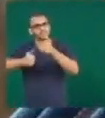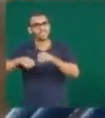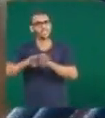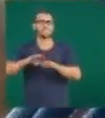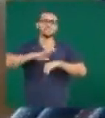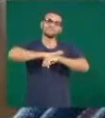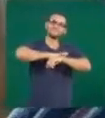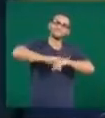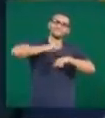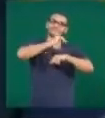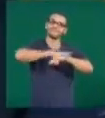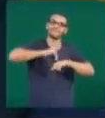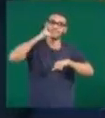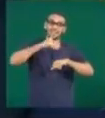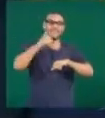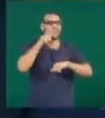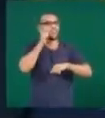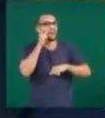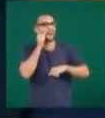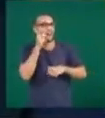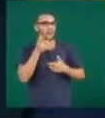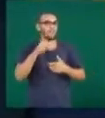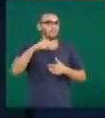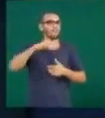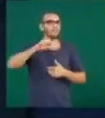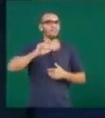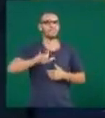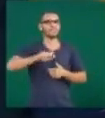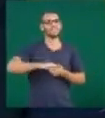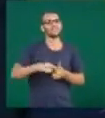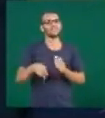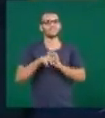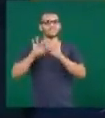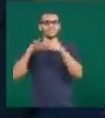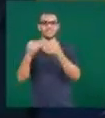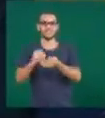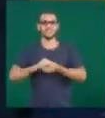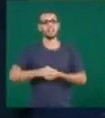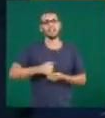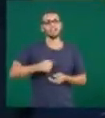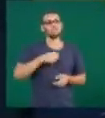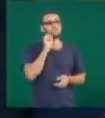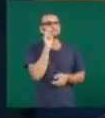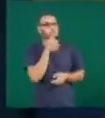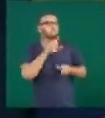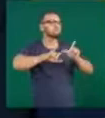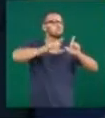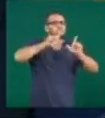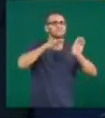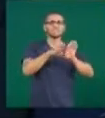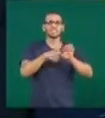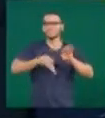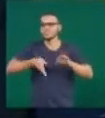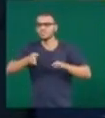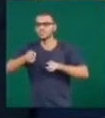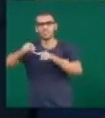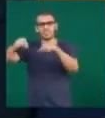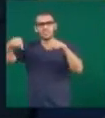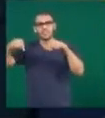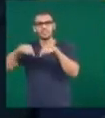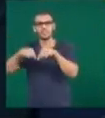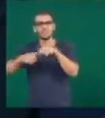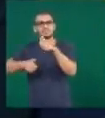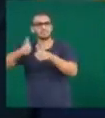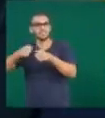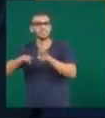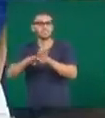o xodó da família. Ver TV, na quadra, ler o meu livro que eu gosto de ler, mexer